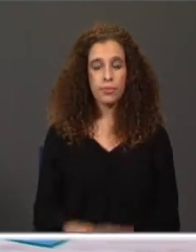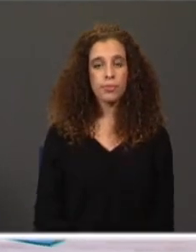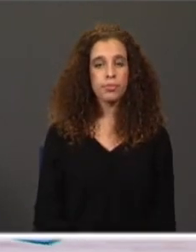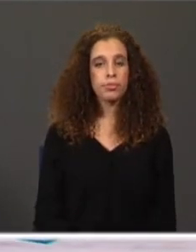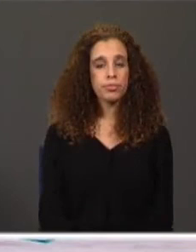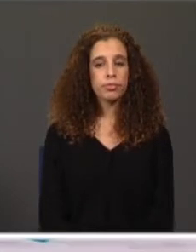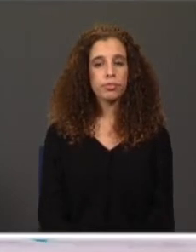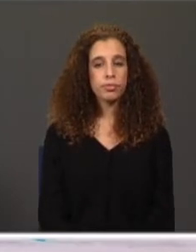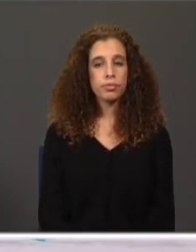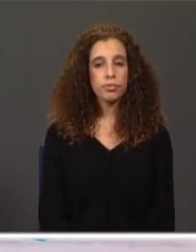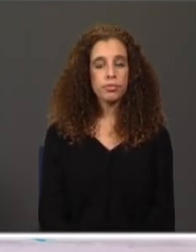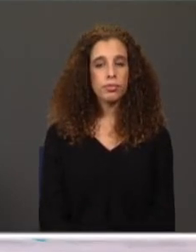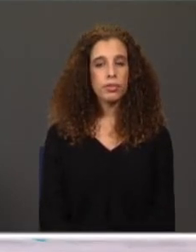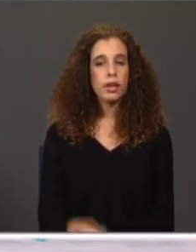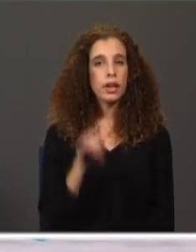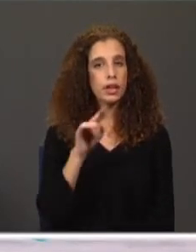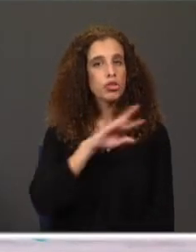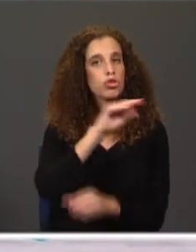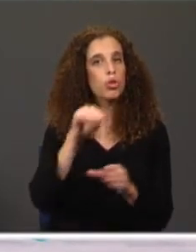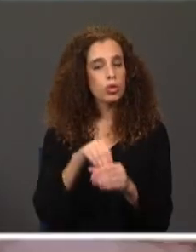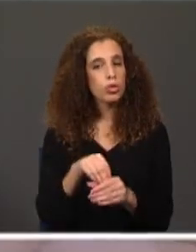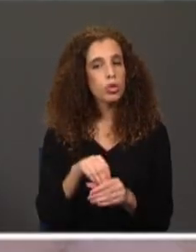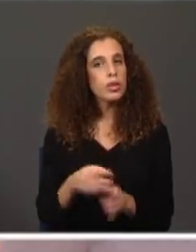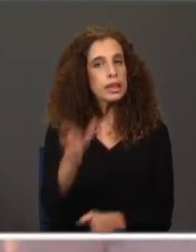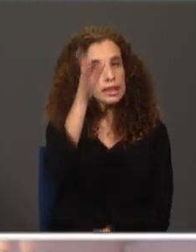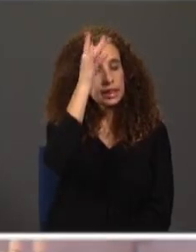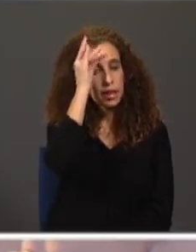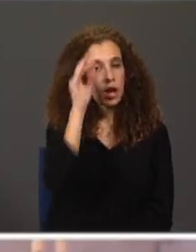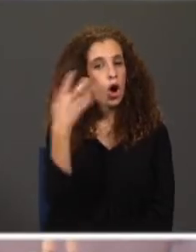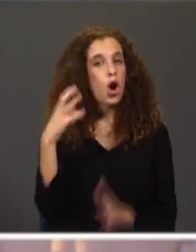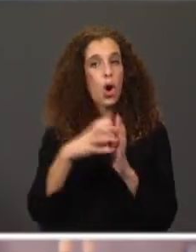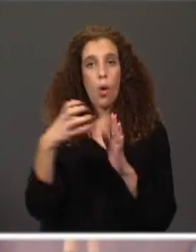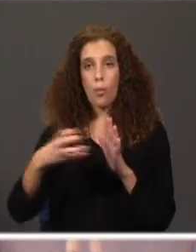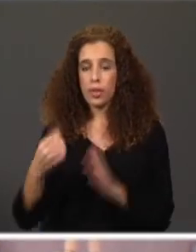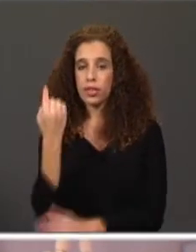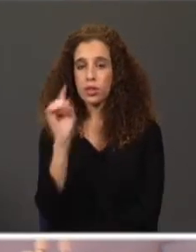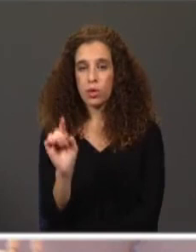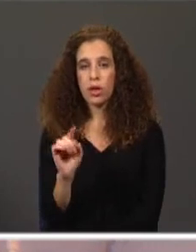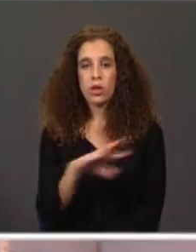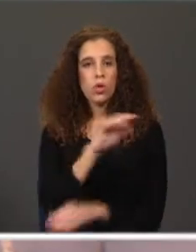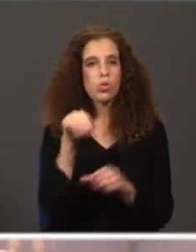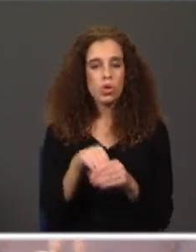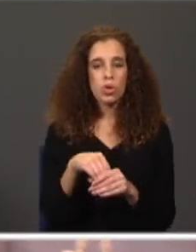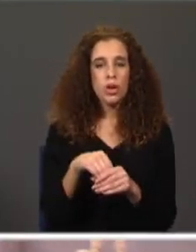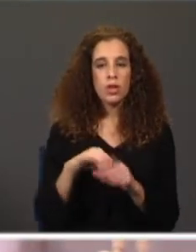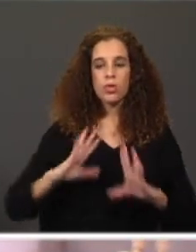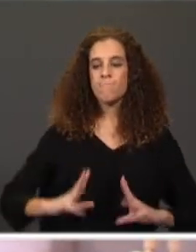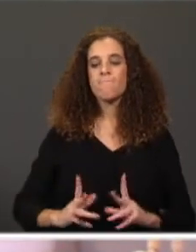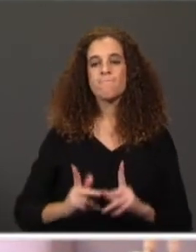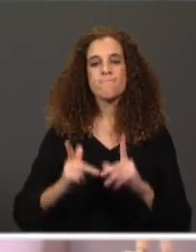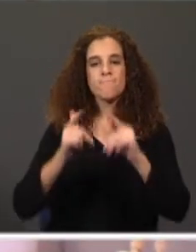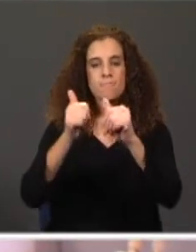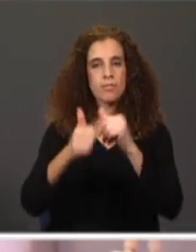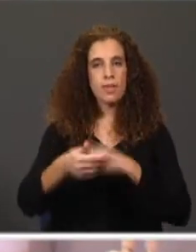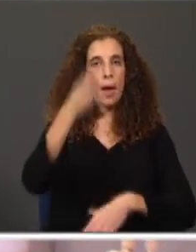que tenhas estes conteúdos bem presentes. Não são complicados. São conteúdos que tu tens vindo a desenvolver e a